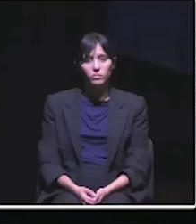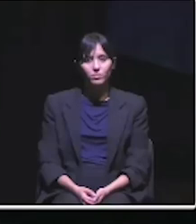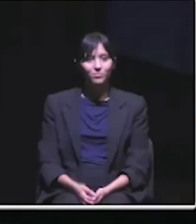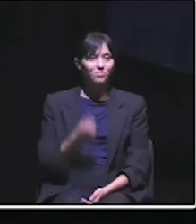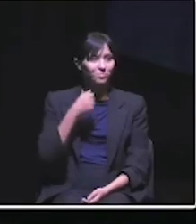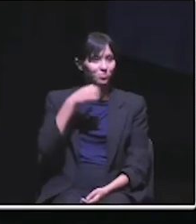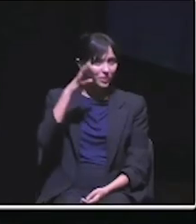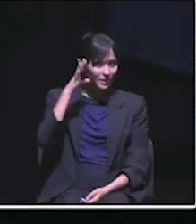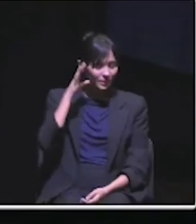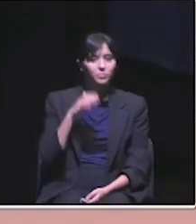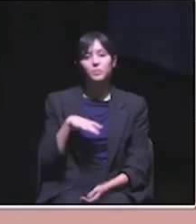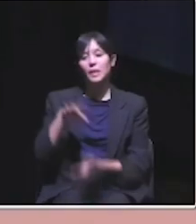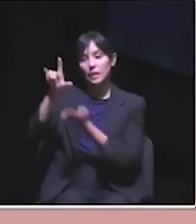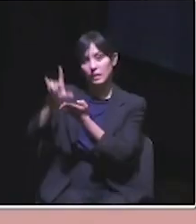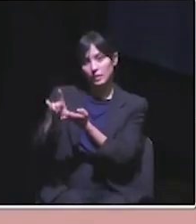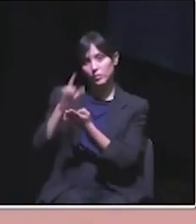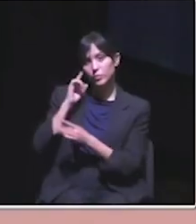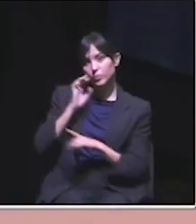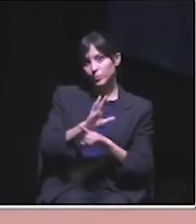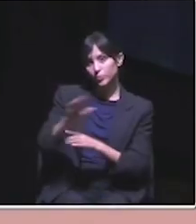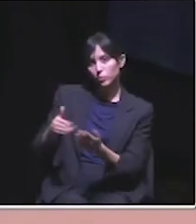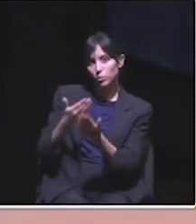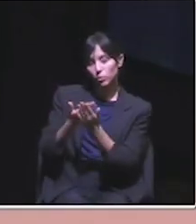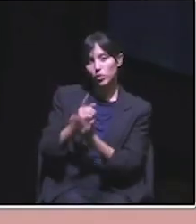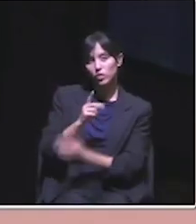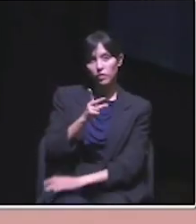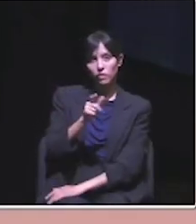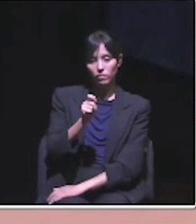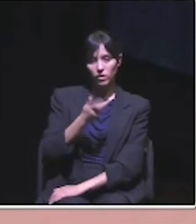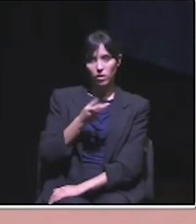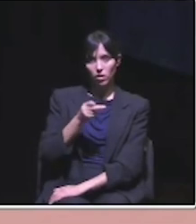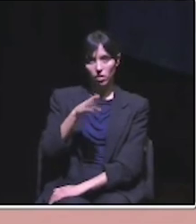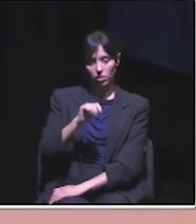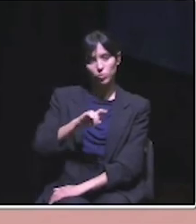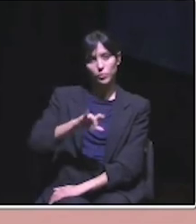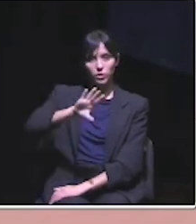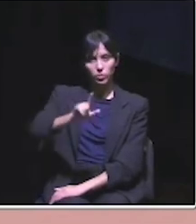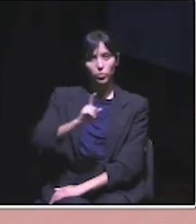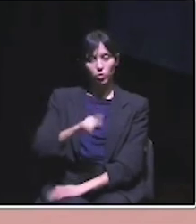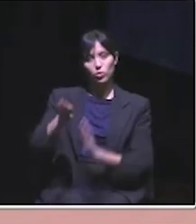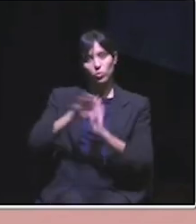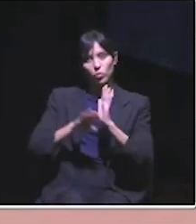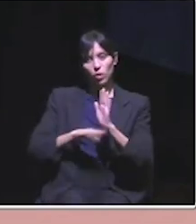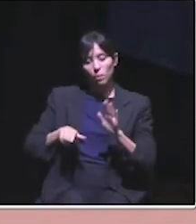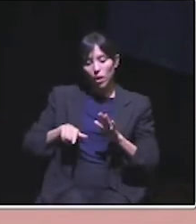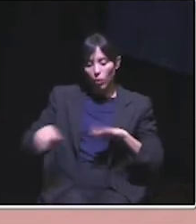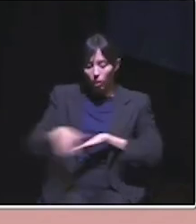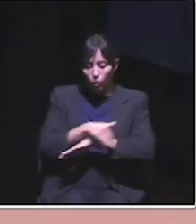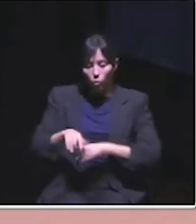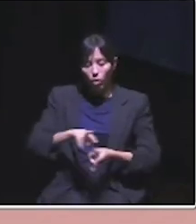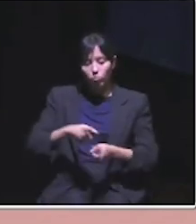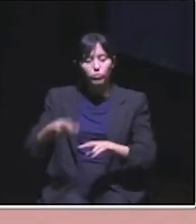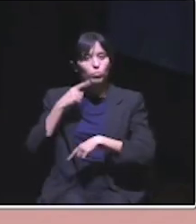Muito boa tarde. O livro vem apresentar-vos a proposta das Veredas de Lisboa, um programa pela transformação das nossas ruas em caminhos públicos